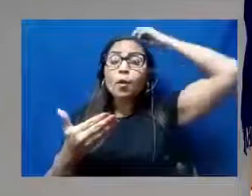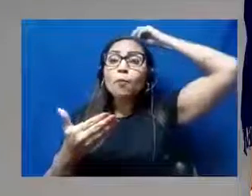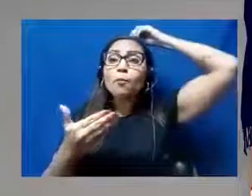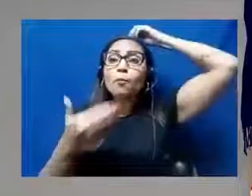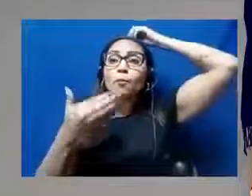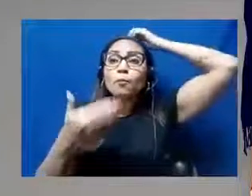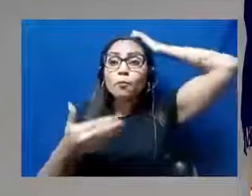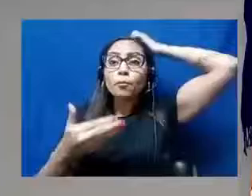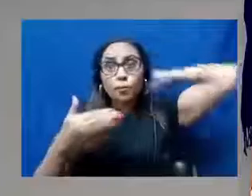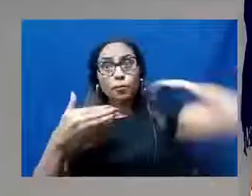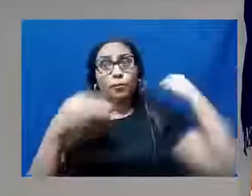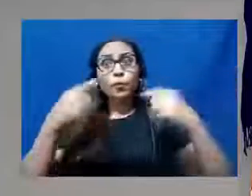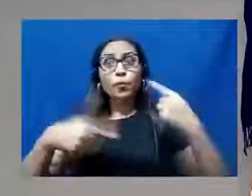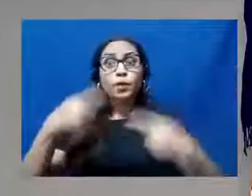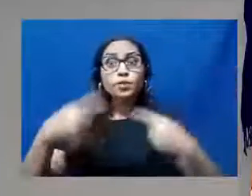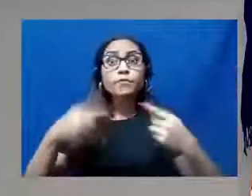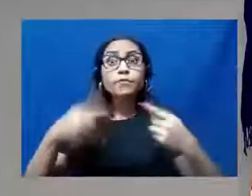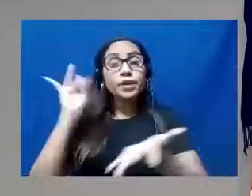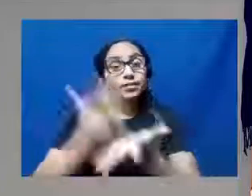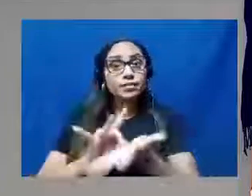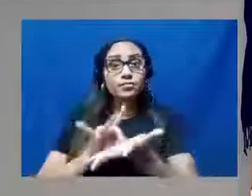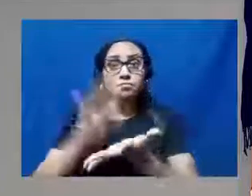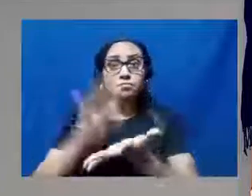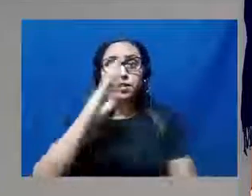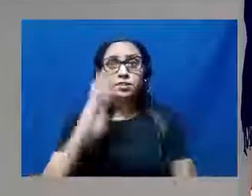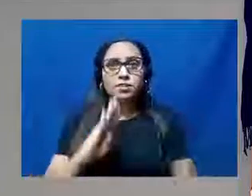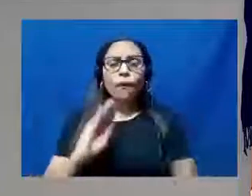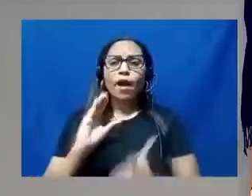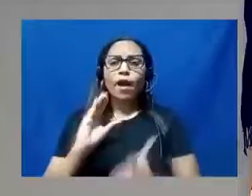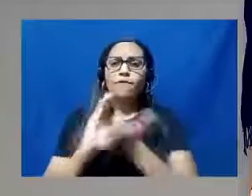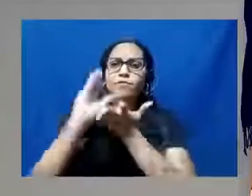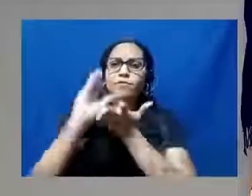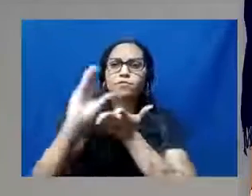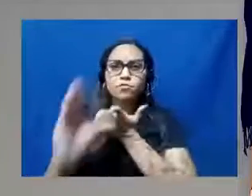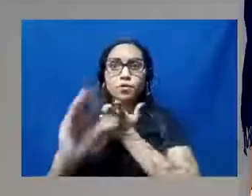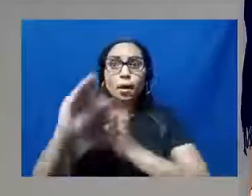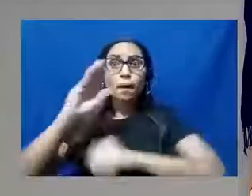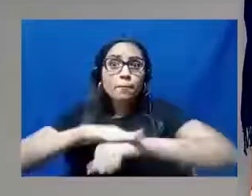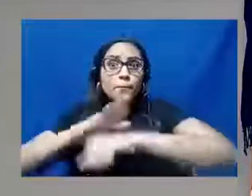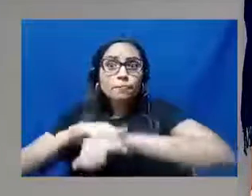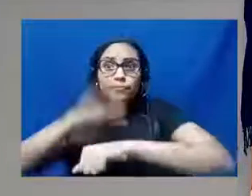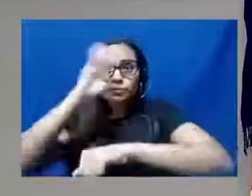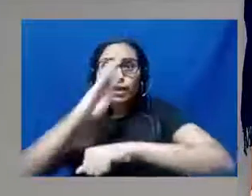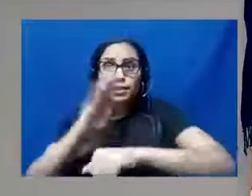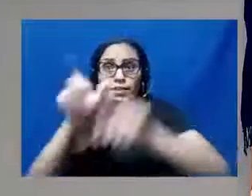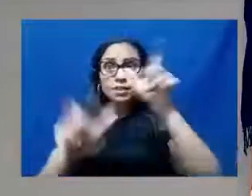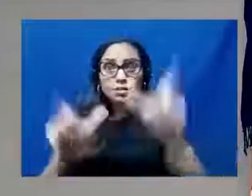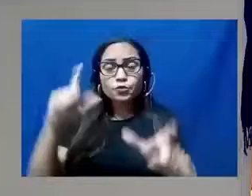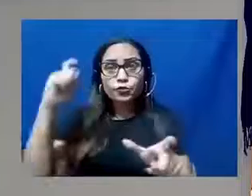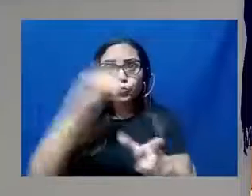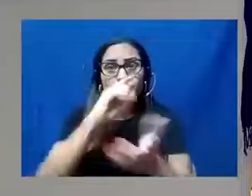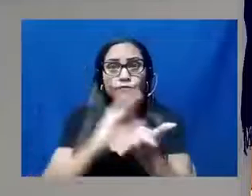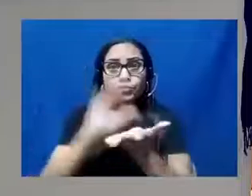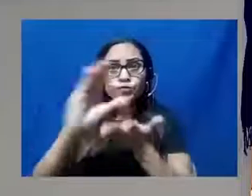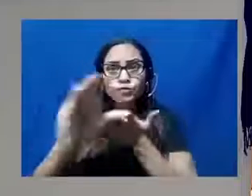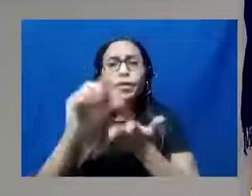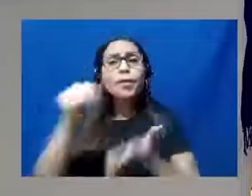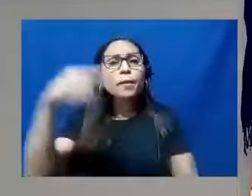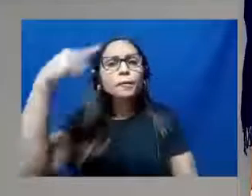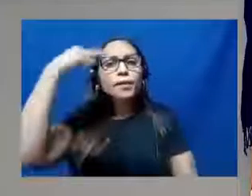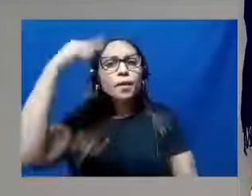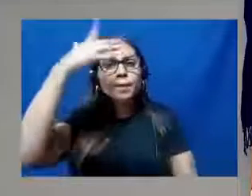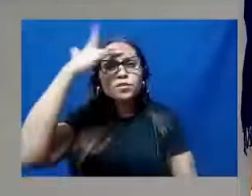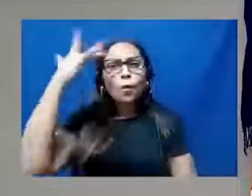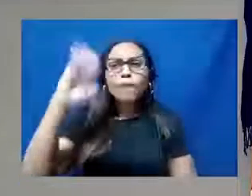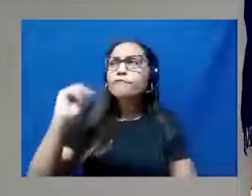para tornar o Brasil um país viável para investir. se para o próprio brasileiro é difícil investir, você imagina para um estrangeiro colocar dinheiro dentro do Brasil sem